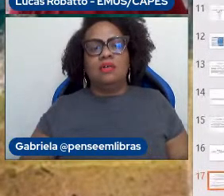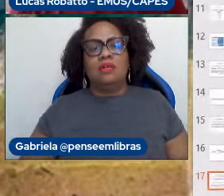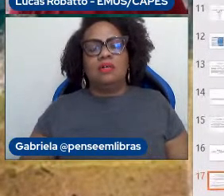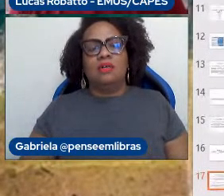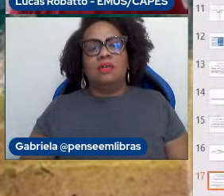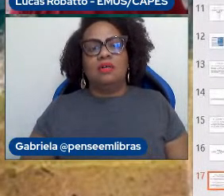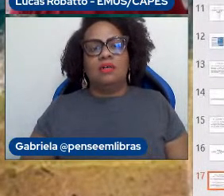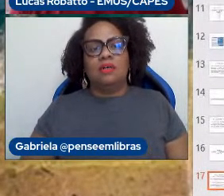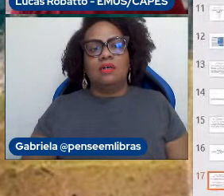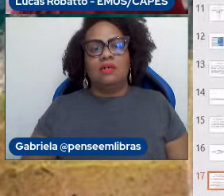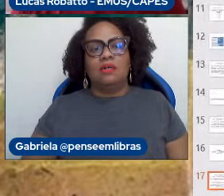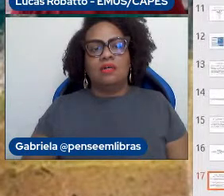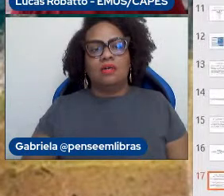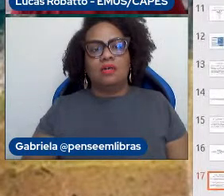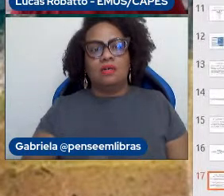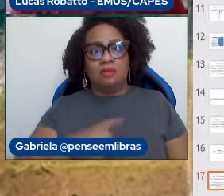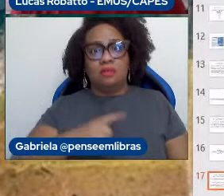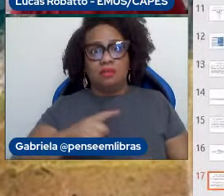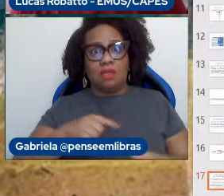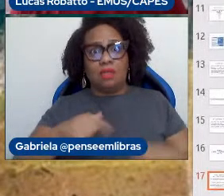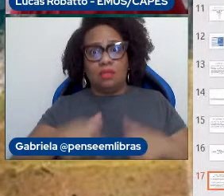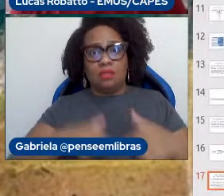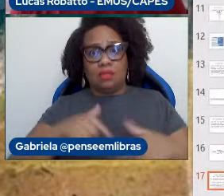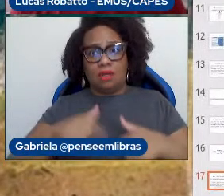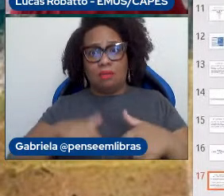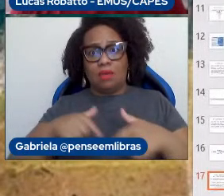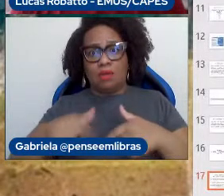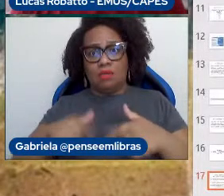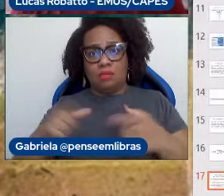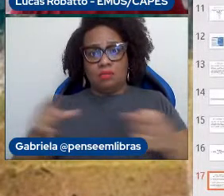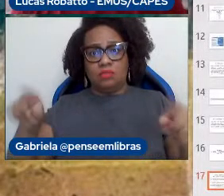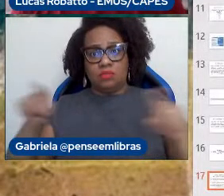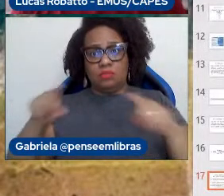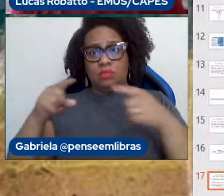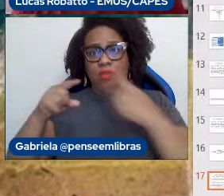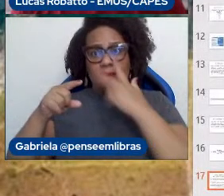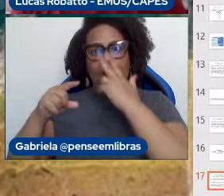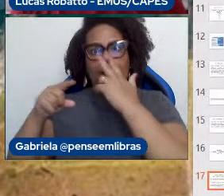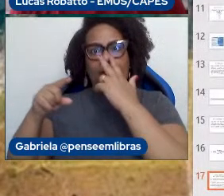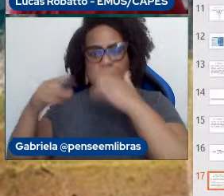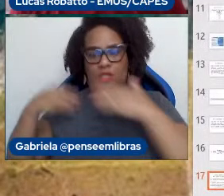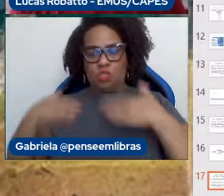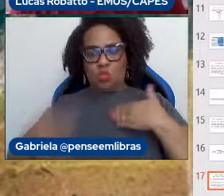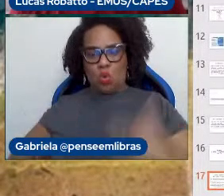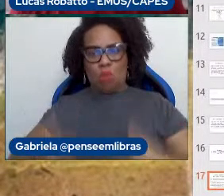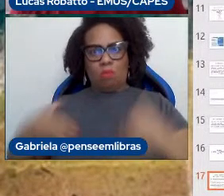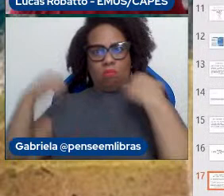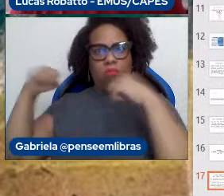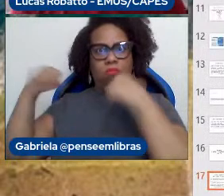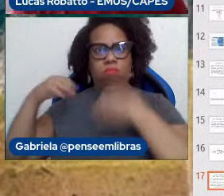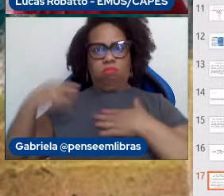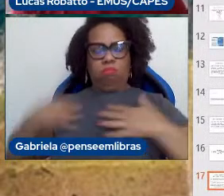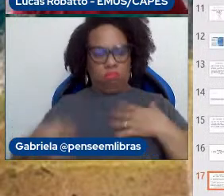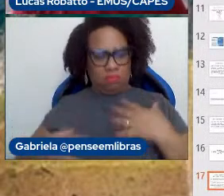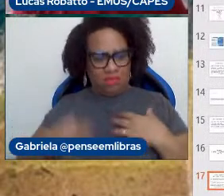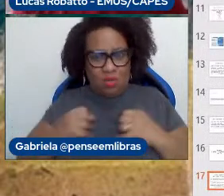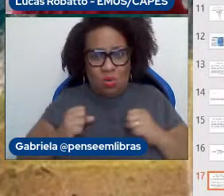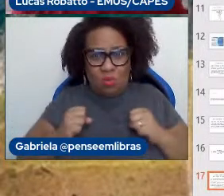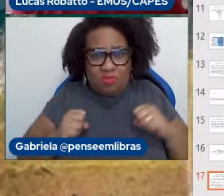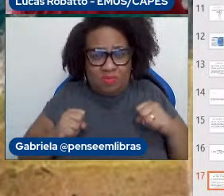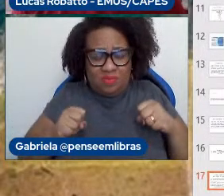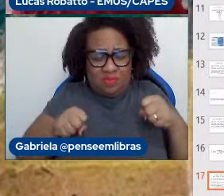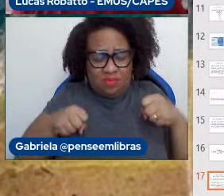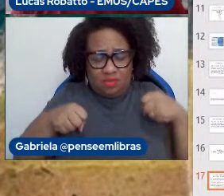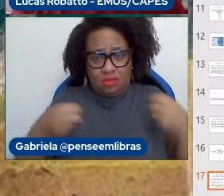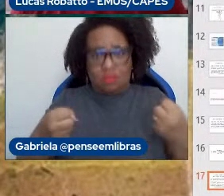ele faz uma atividade física, existe um componente de esforço físico enorme e que a atividade física pode